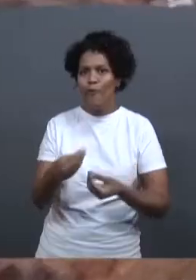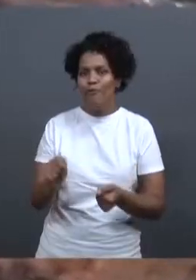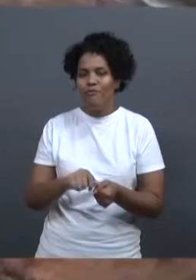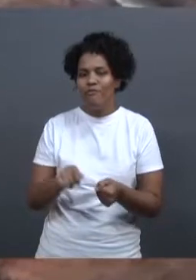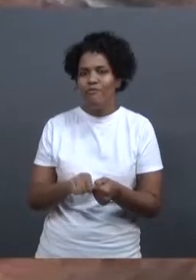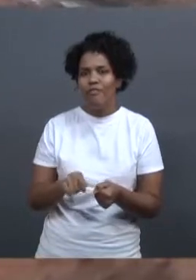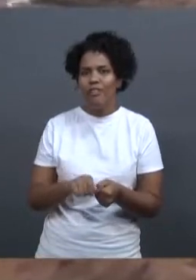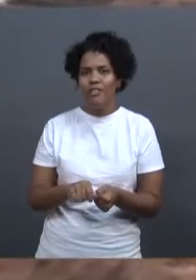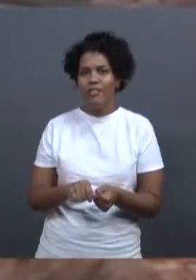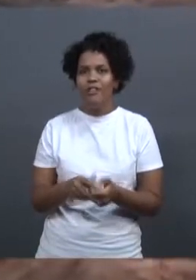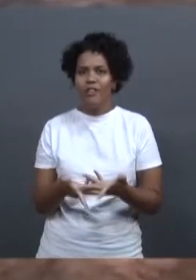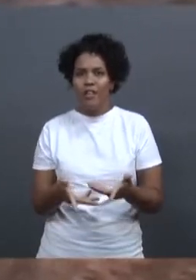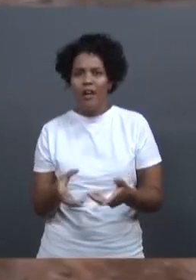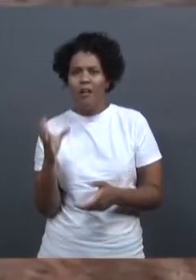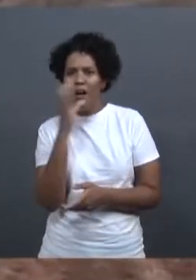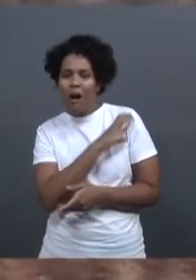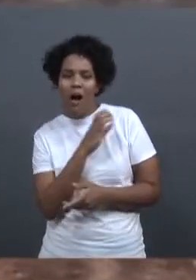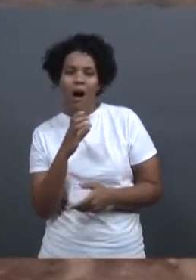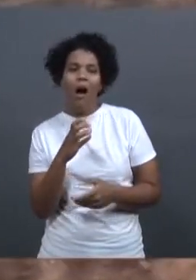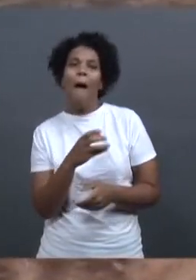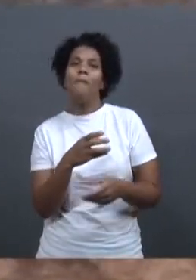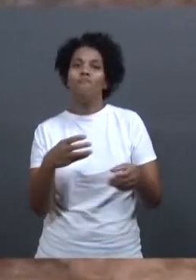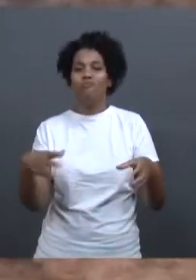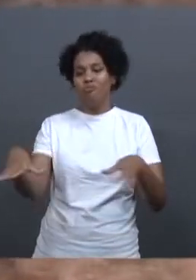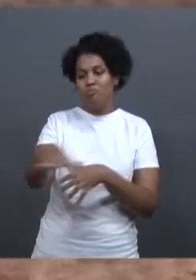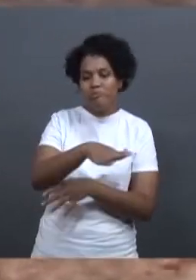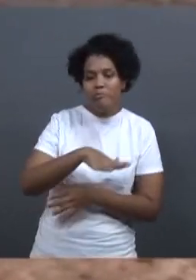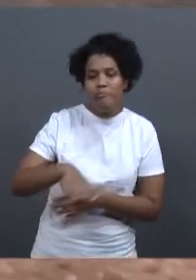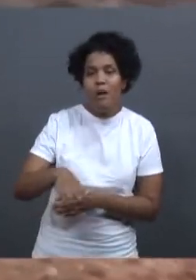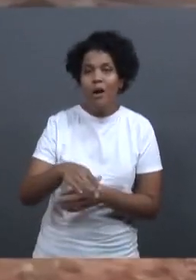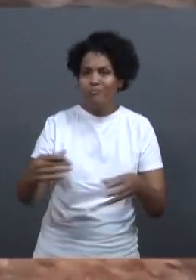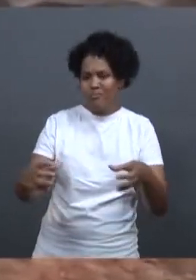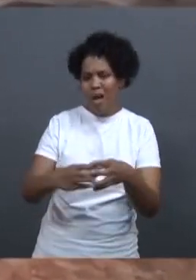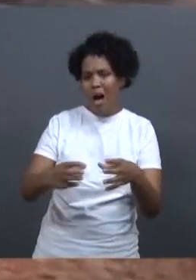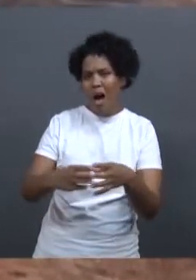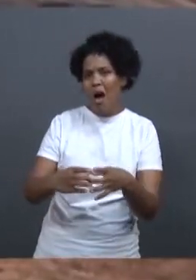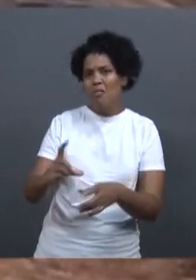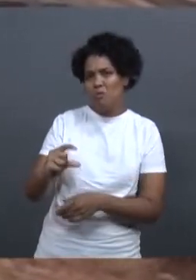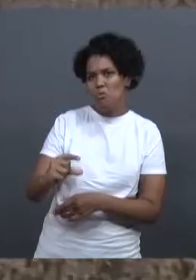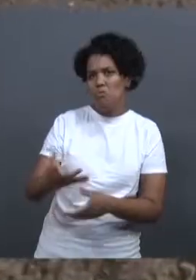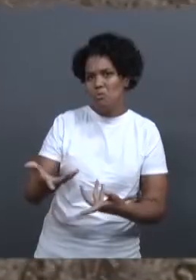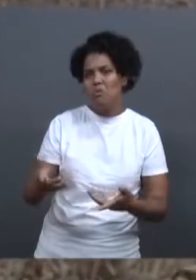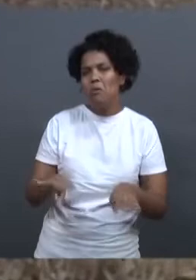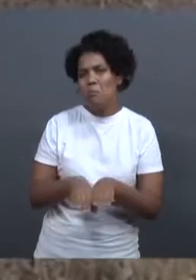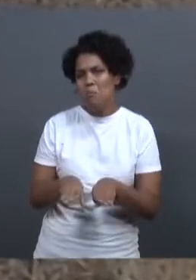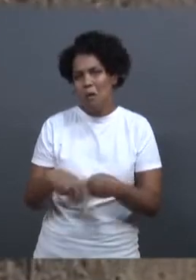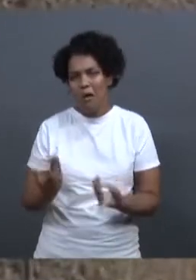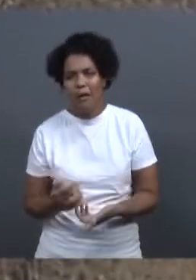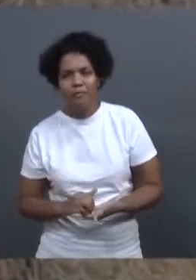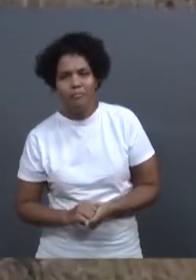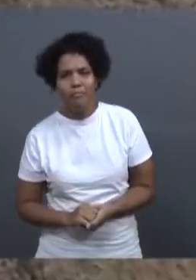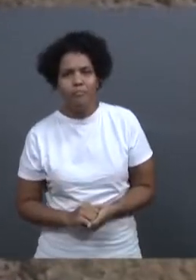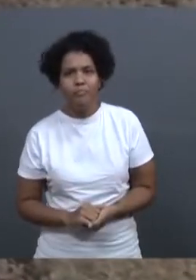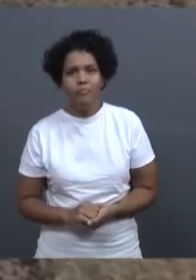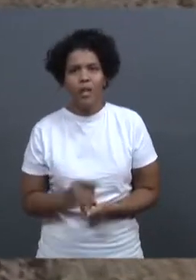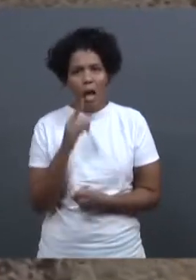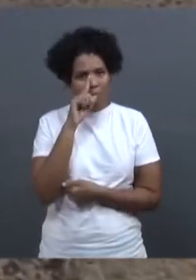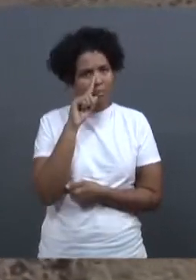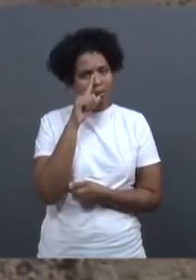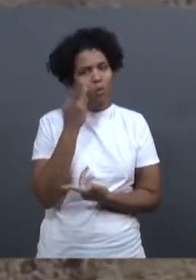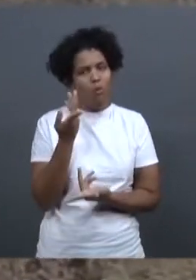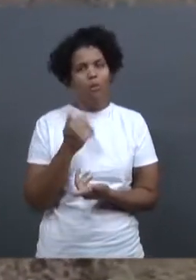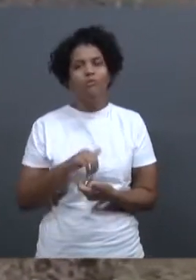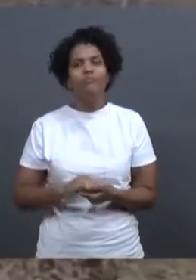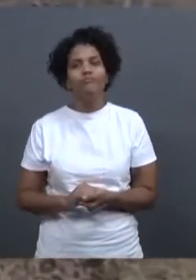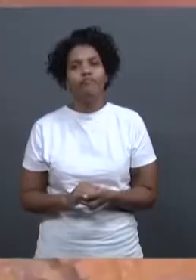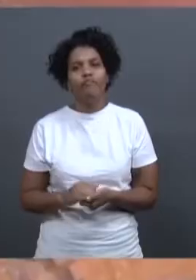ocupando esse mesmo espaço que contamina uma área menor também, né? Mas o risco é maior. E nesses casos aí, como